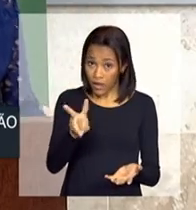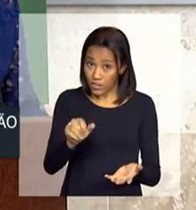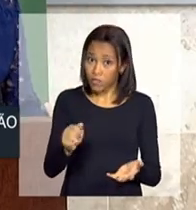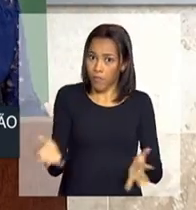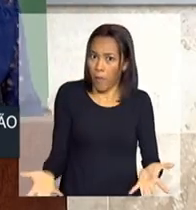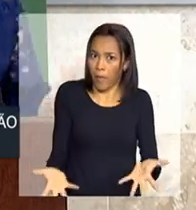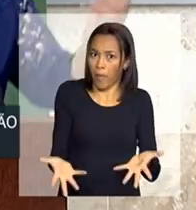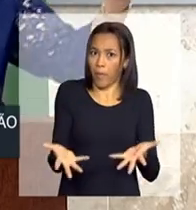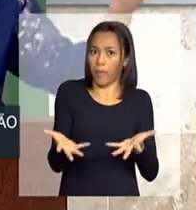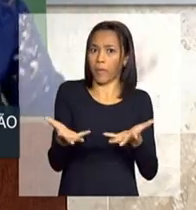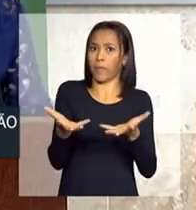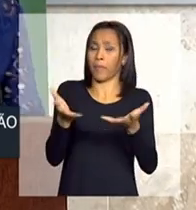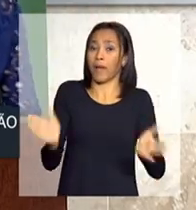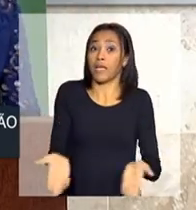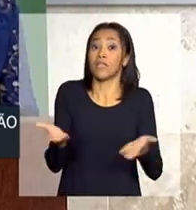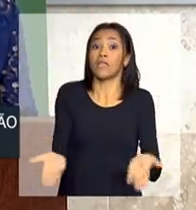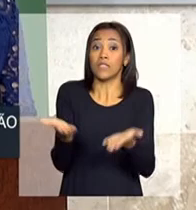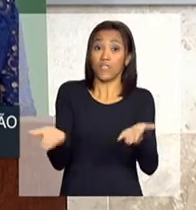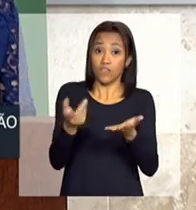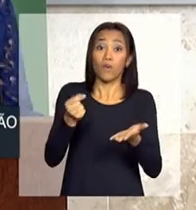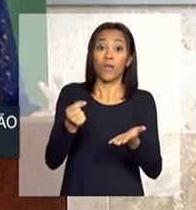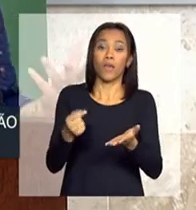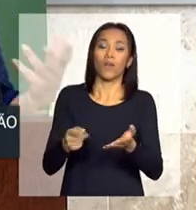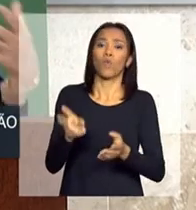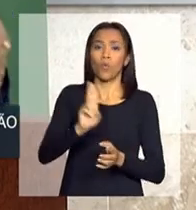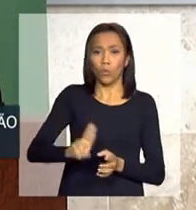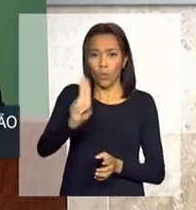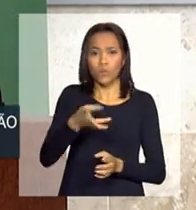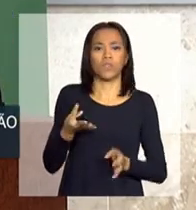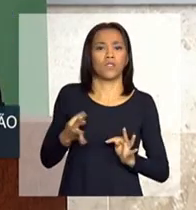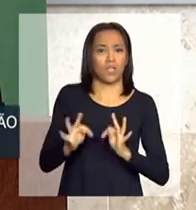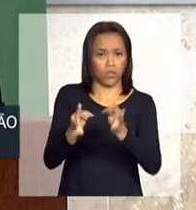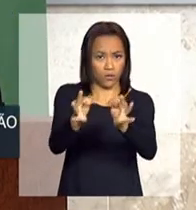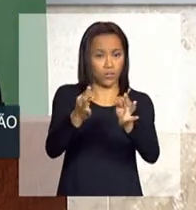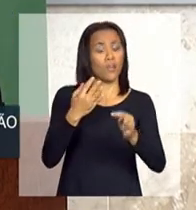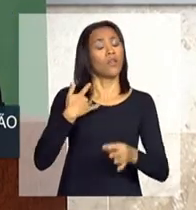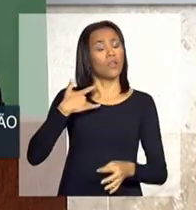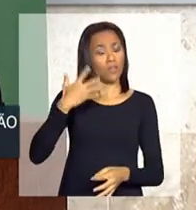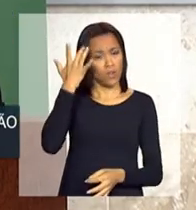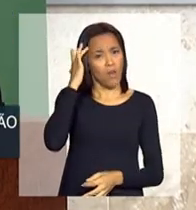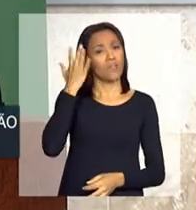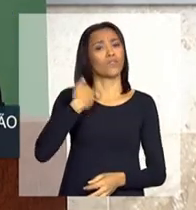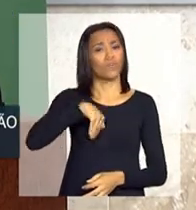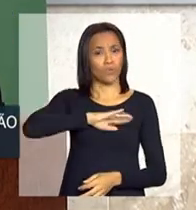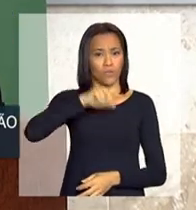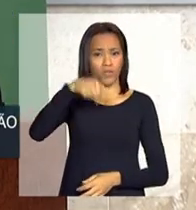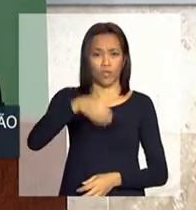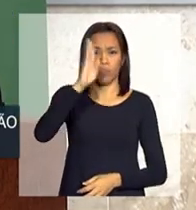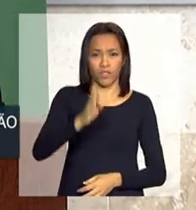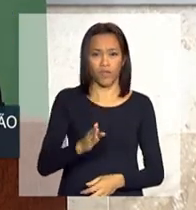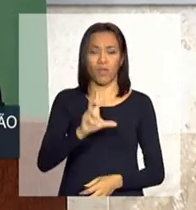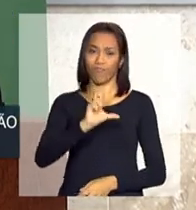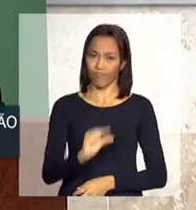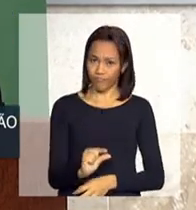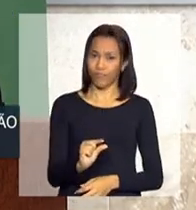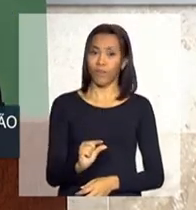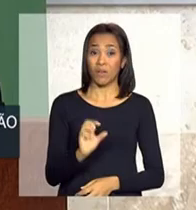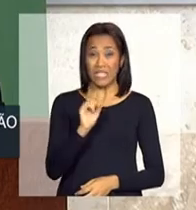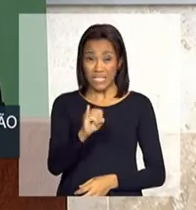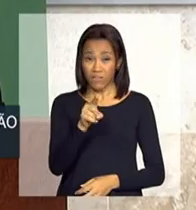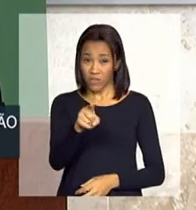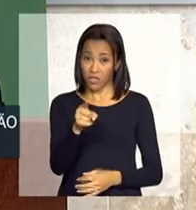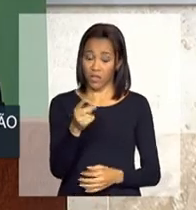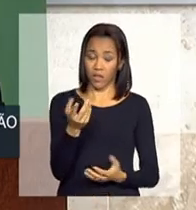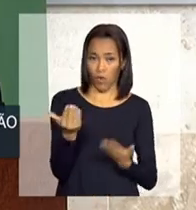tecnologia. É isso que está sendo medido ali. E eu acho que o nosso é baixo. Se você olhar o